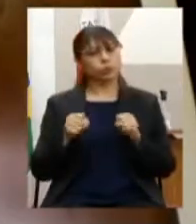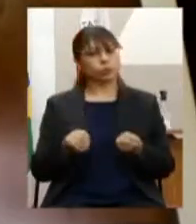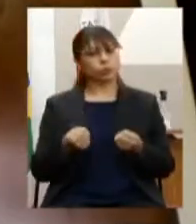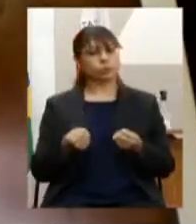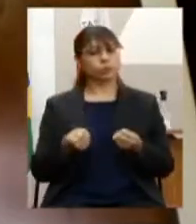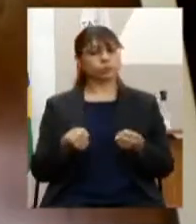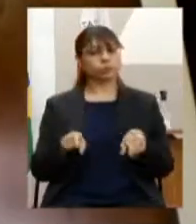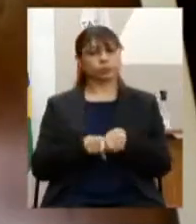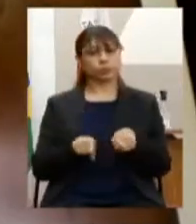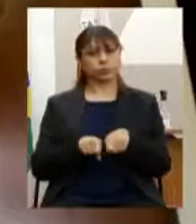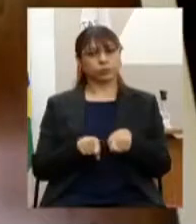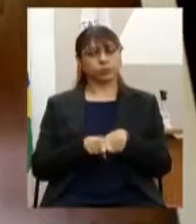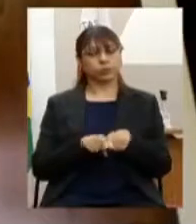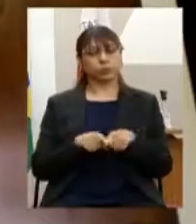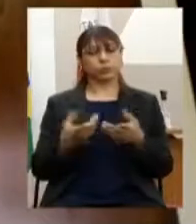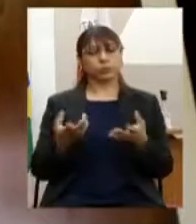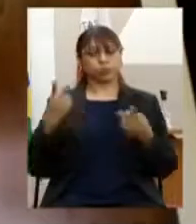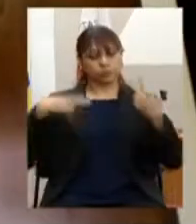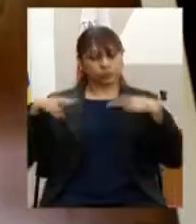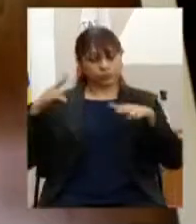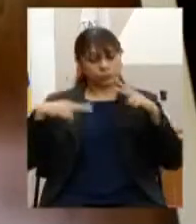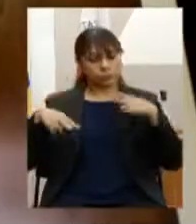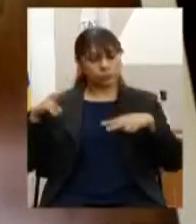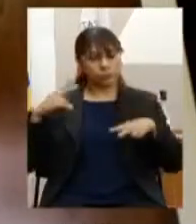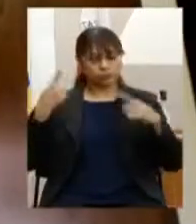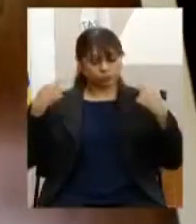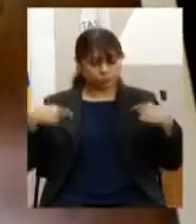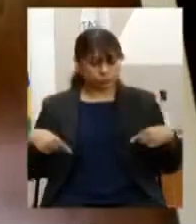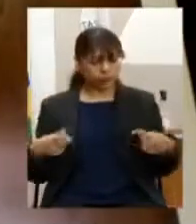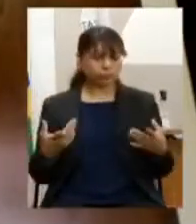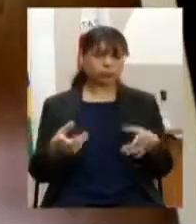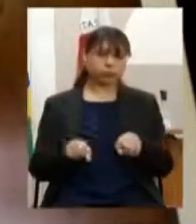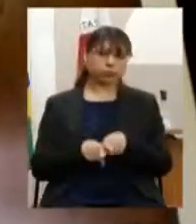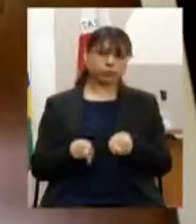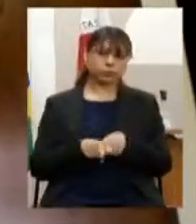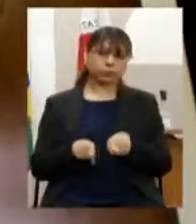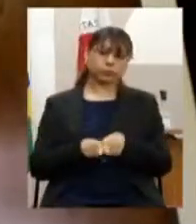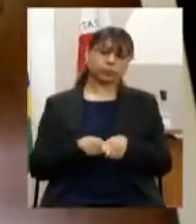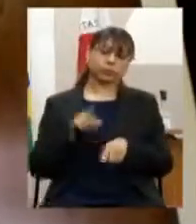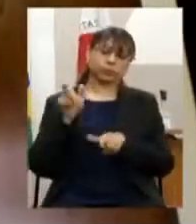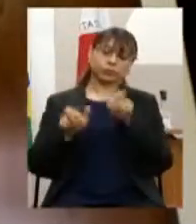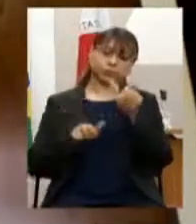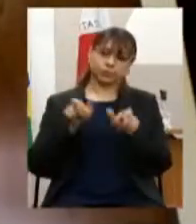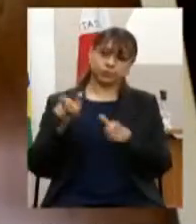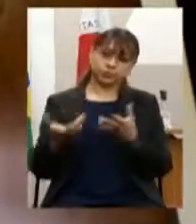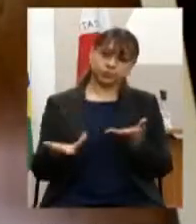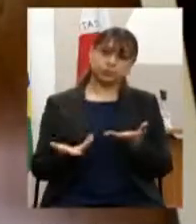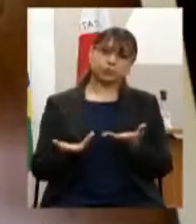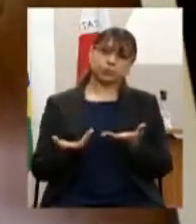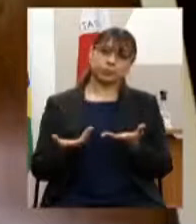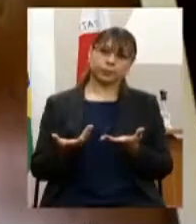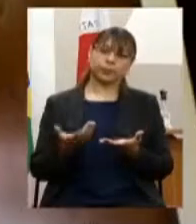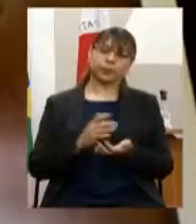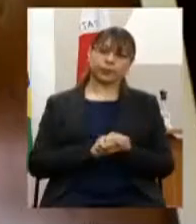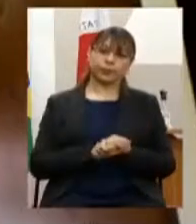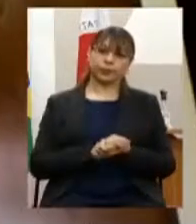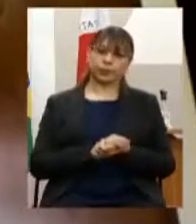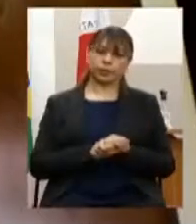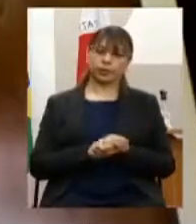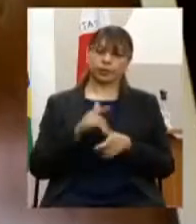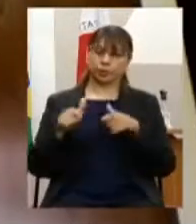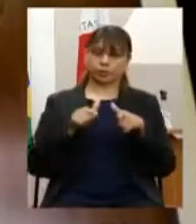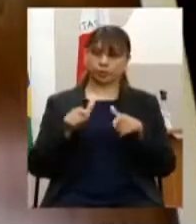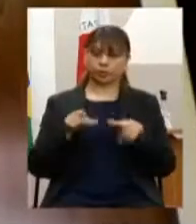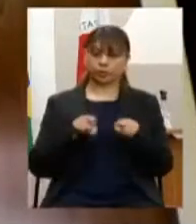a revista invertida e as condições de trabalho dos servidores das unidades prisionais e ampliar o número de